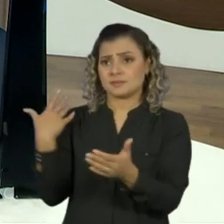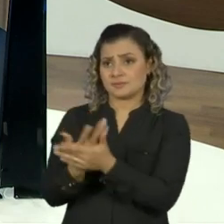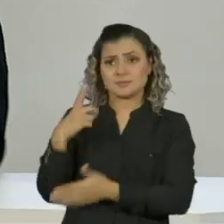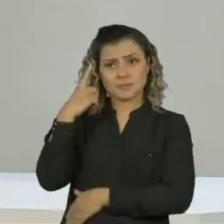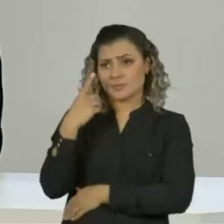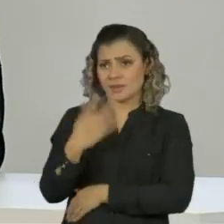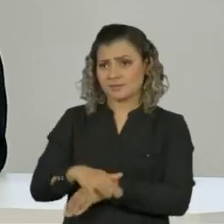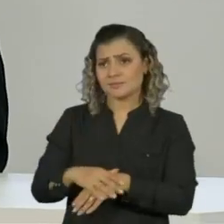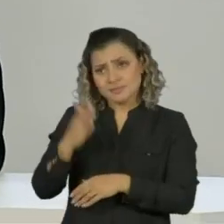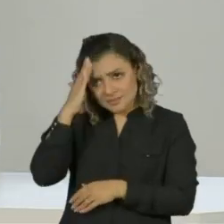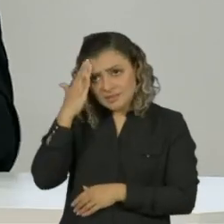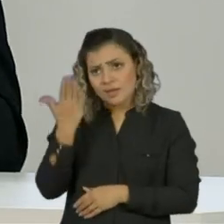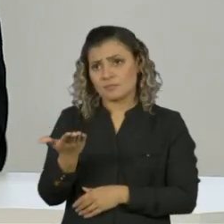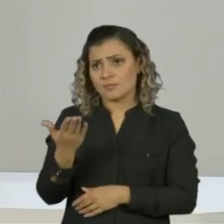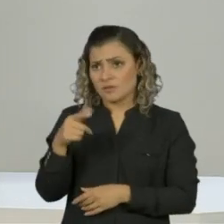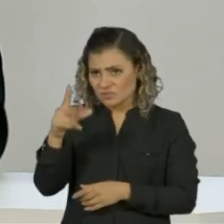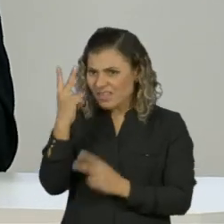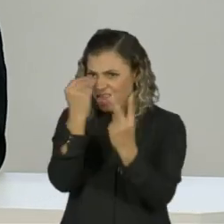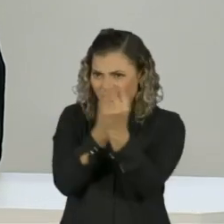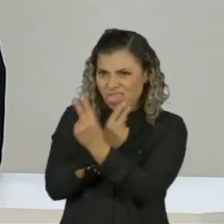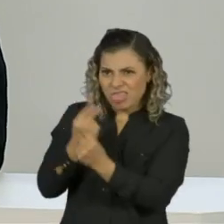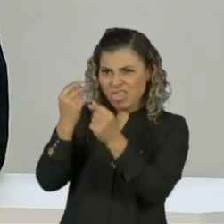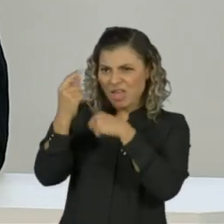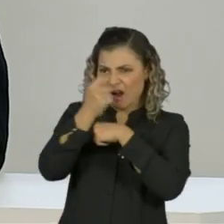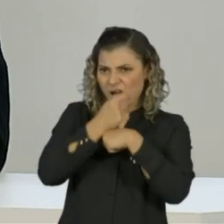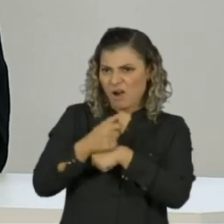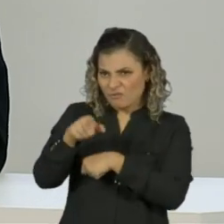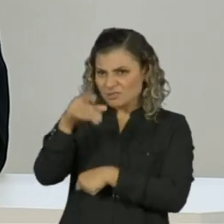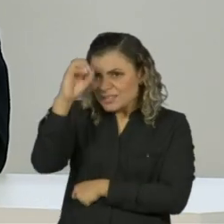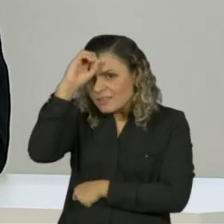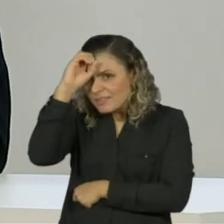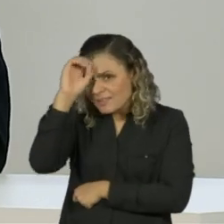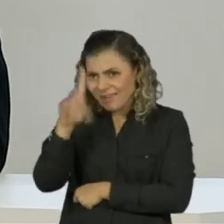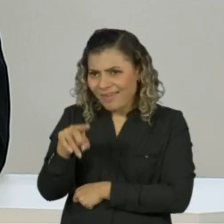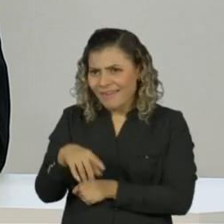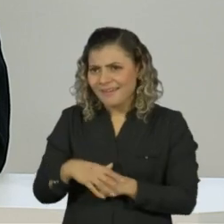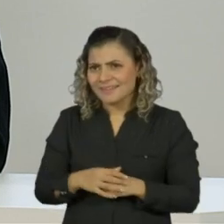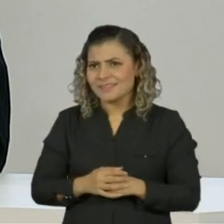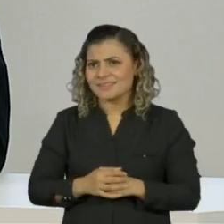O senhor considera que foi enganado? O senhor foi ingênuo em relação a ele?